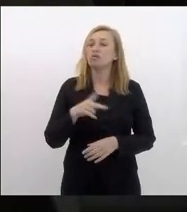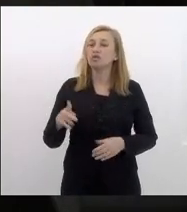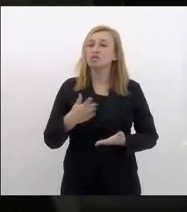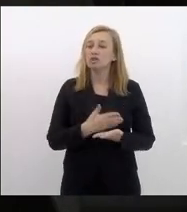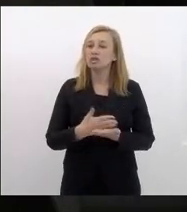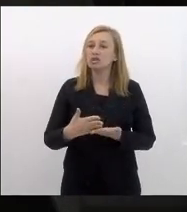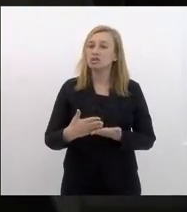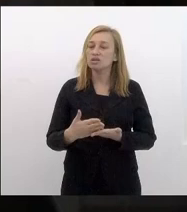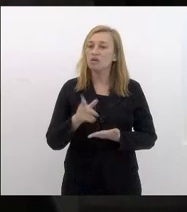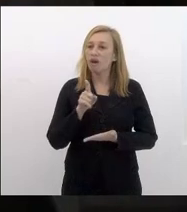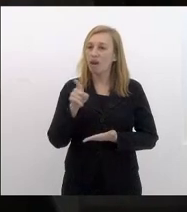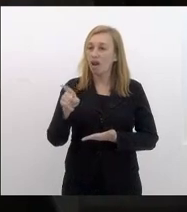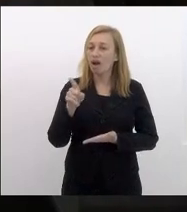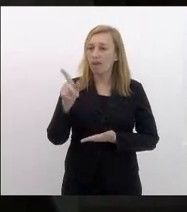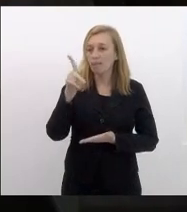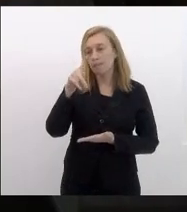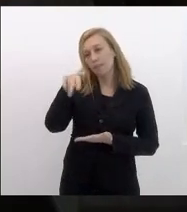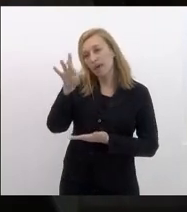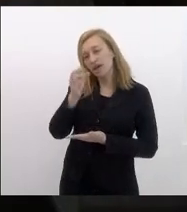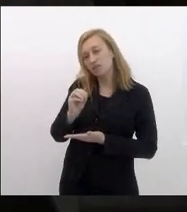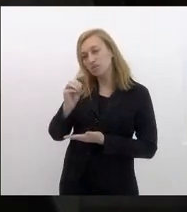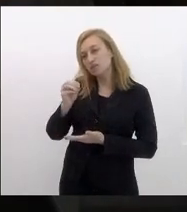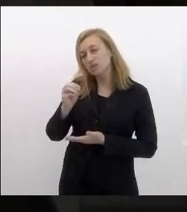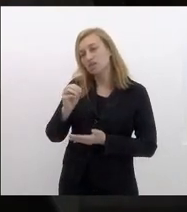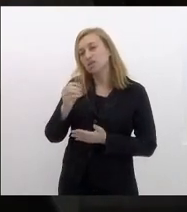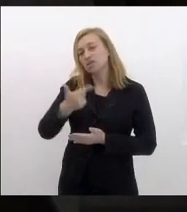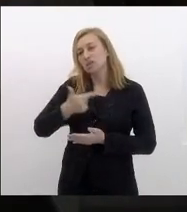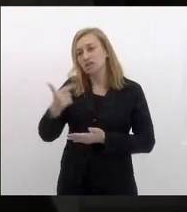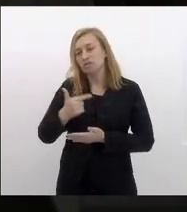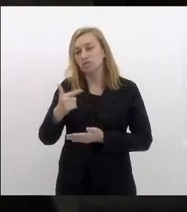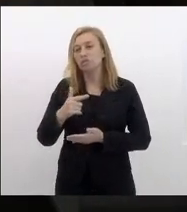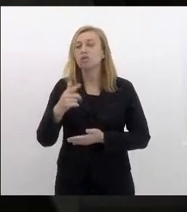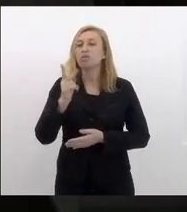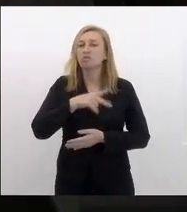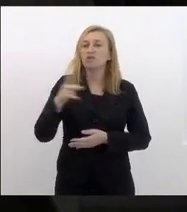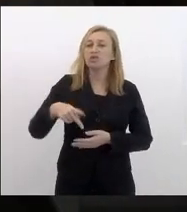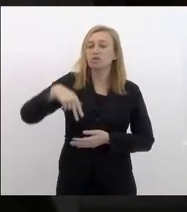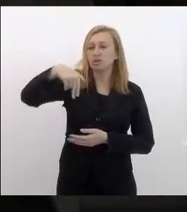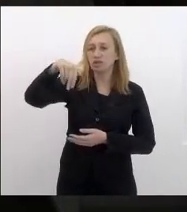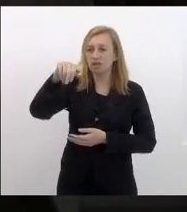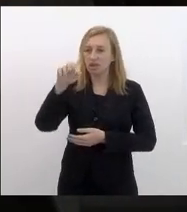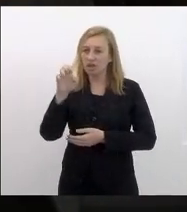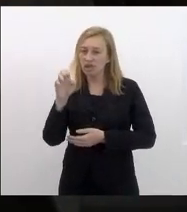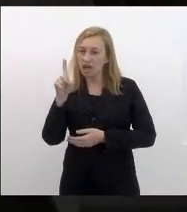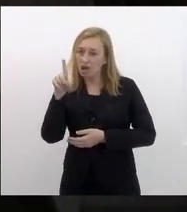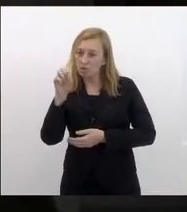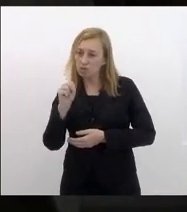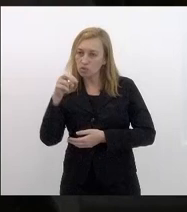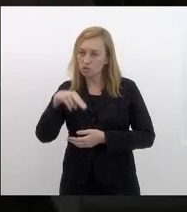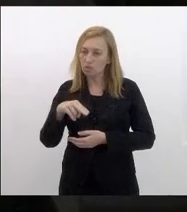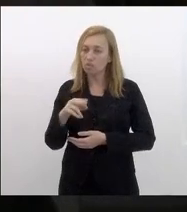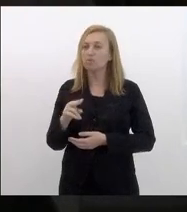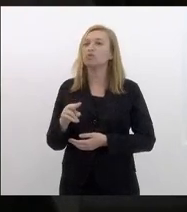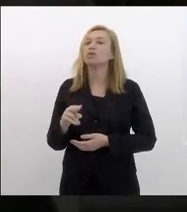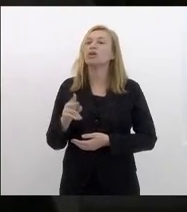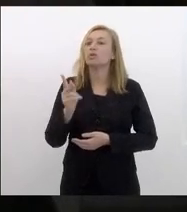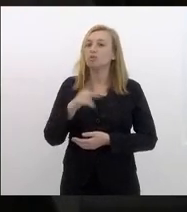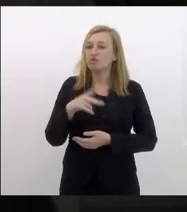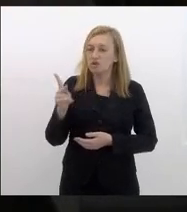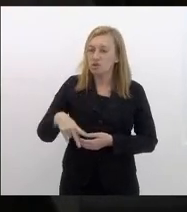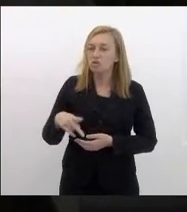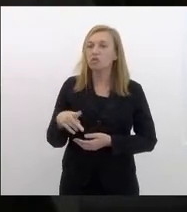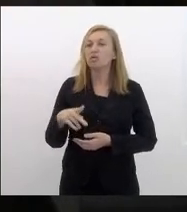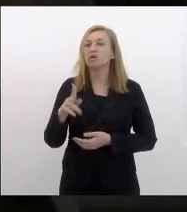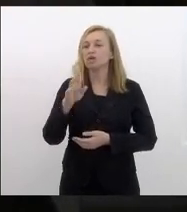depois nos ajudou muito o professor Nelson Maculã que foi reitor da UFRJ e foi secretário de